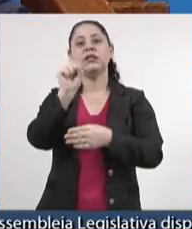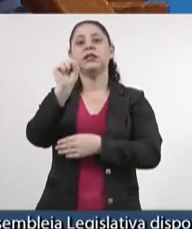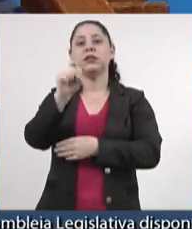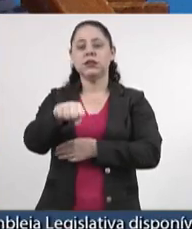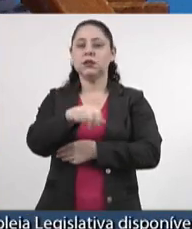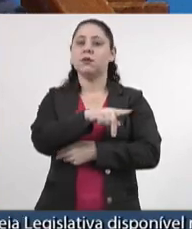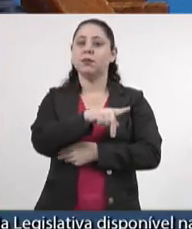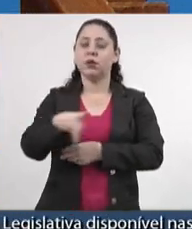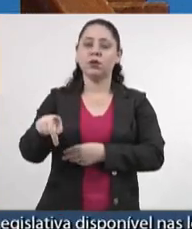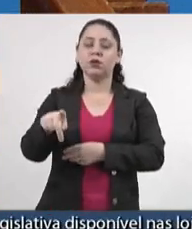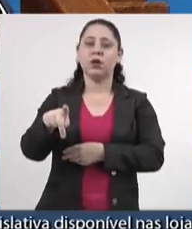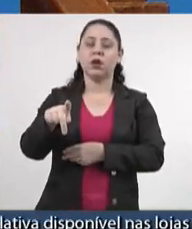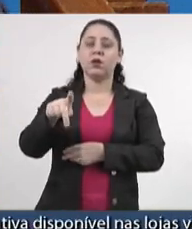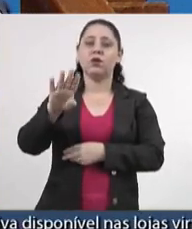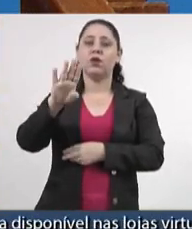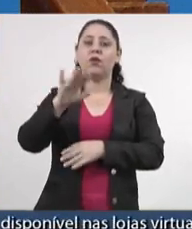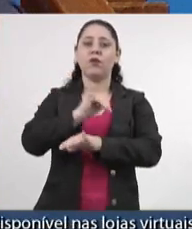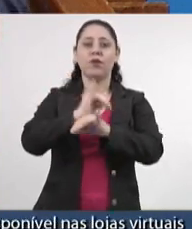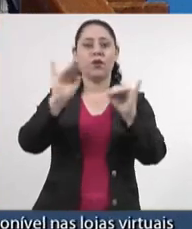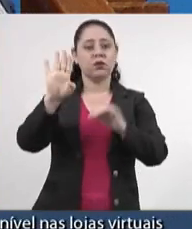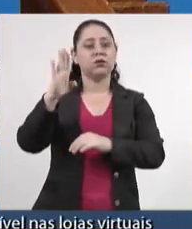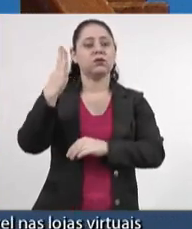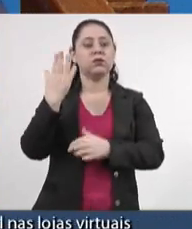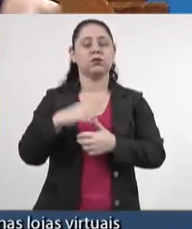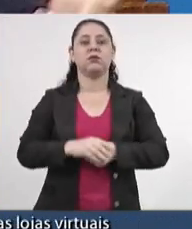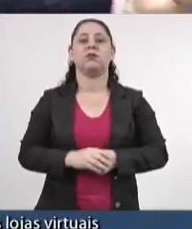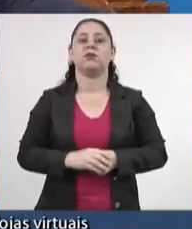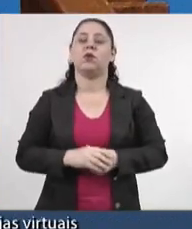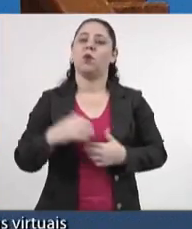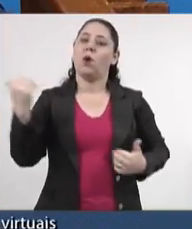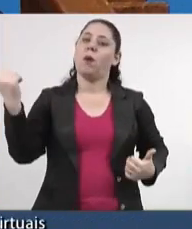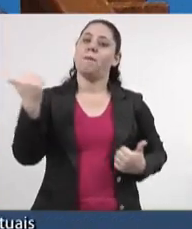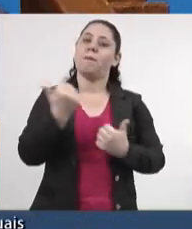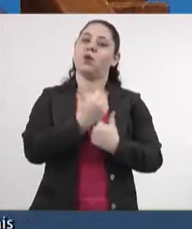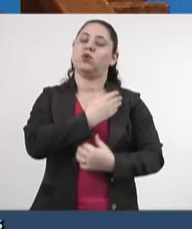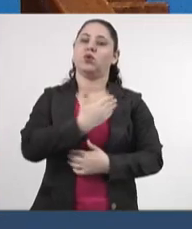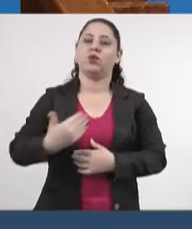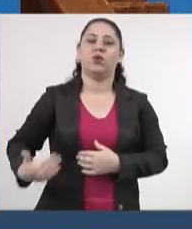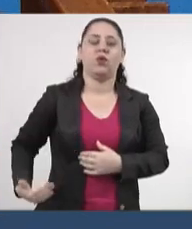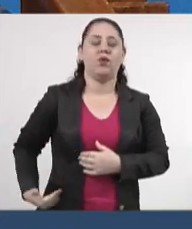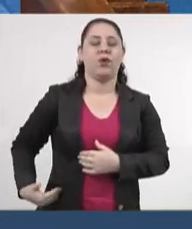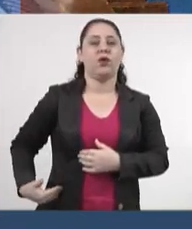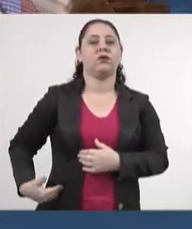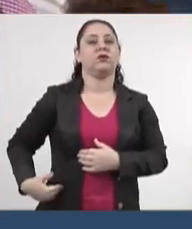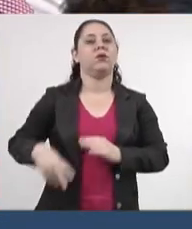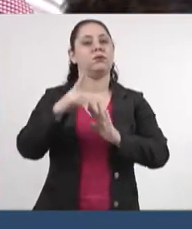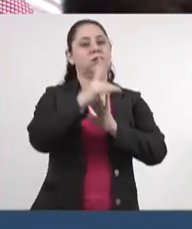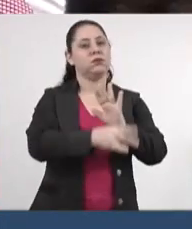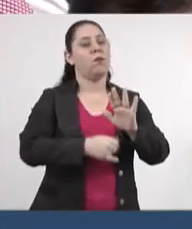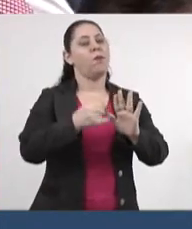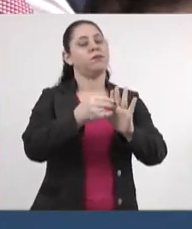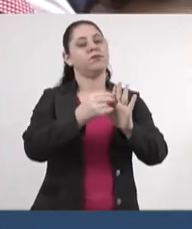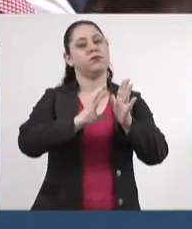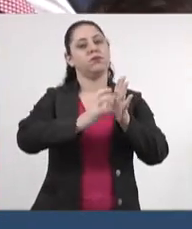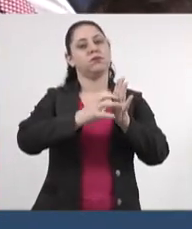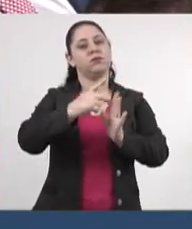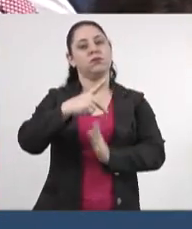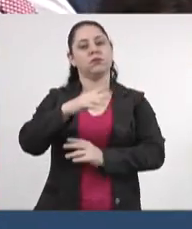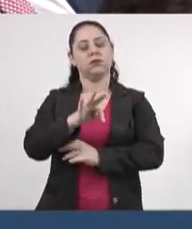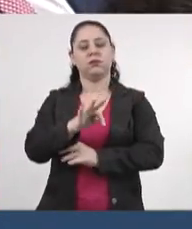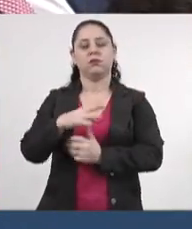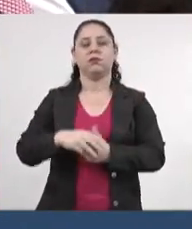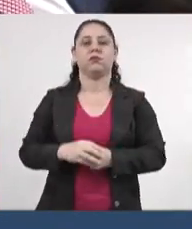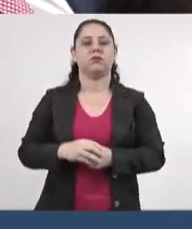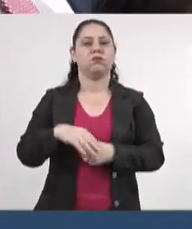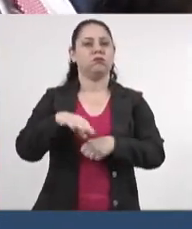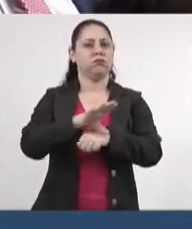projeto das fake news. O que quero dizer para mim é o apoio do governo ao projeto do PT foi incondicional. E